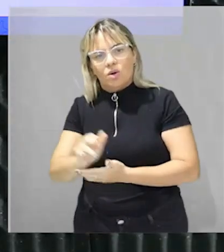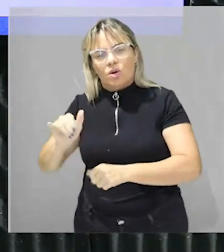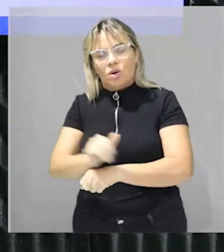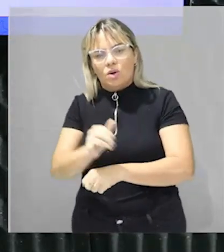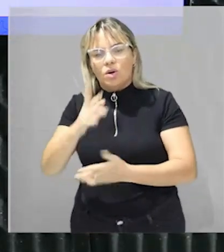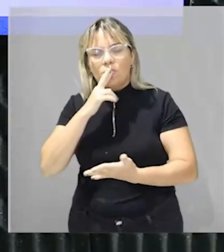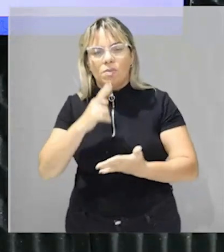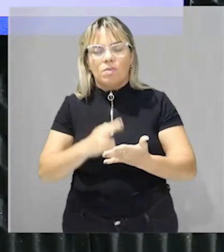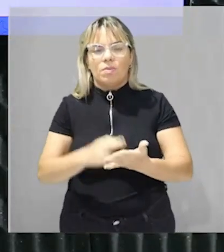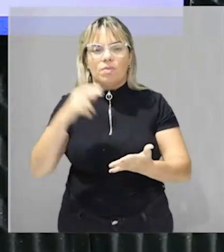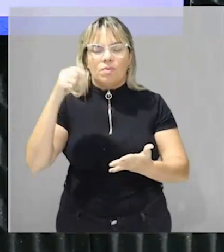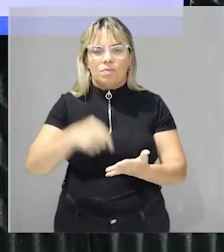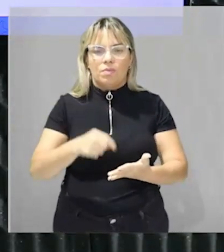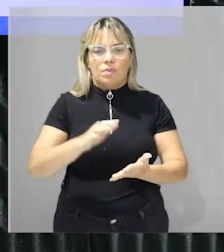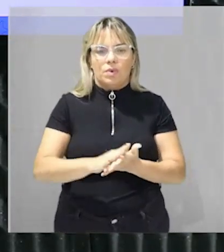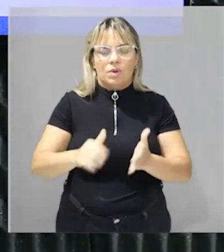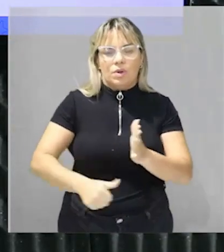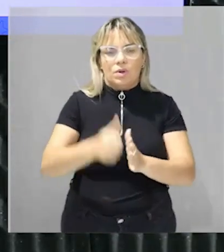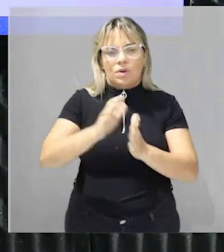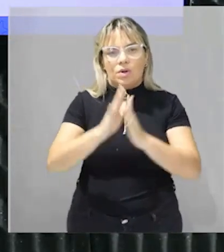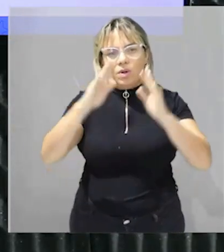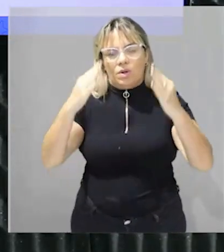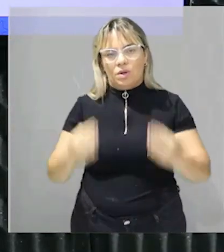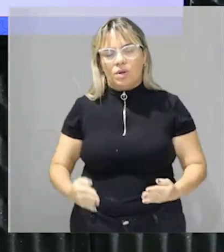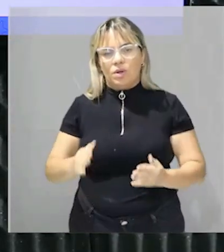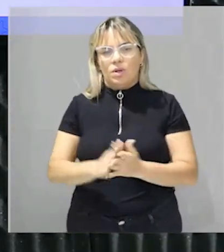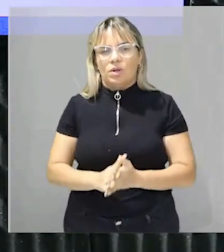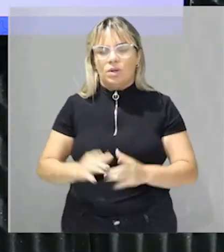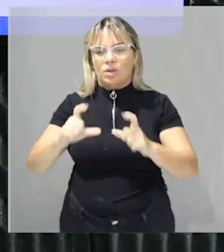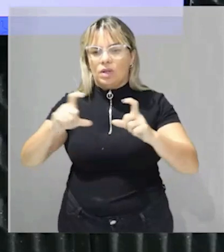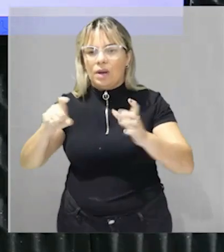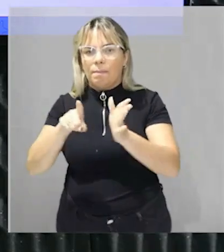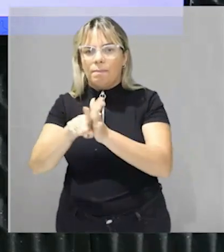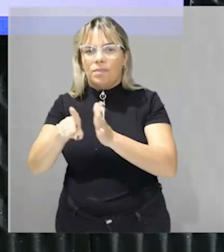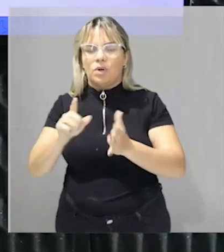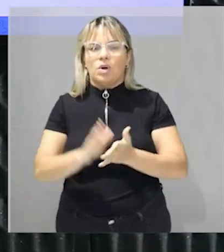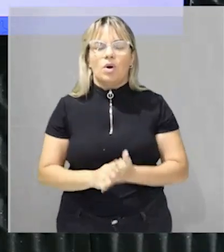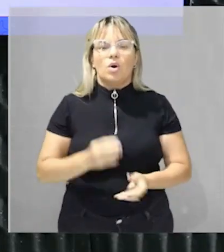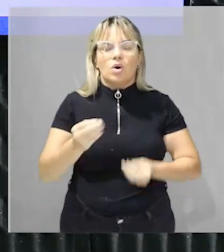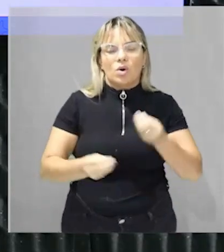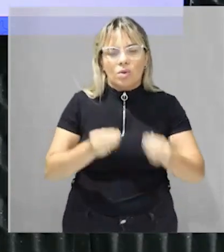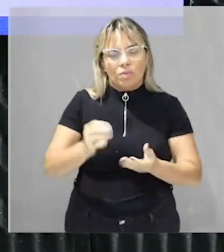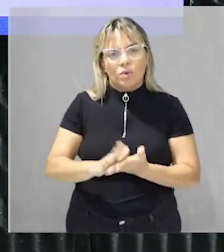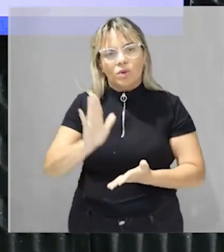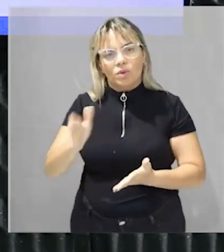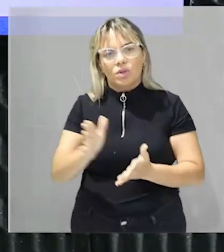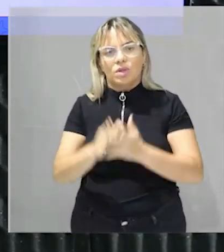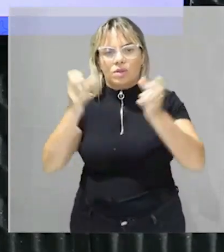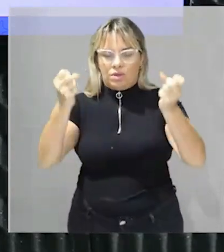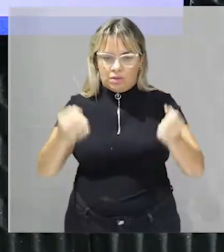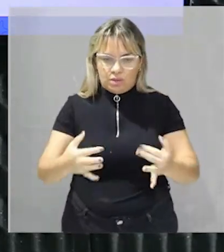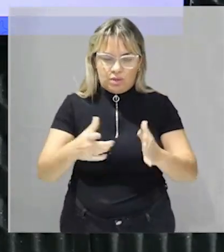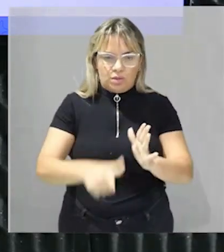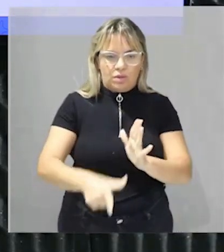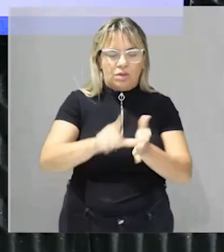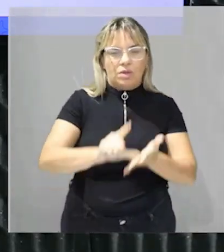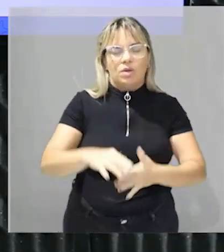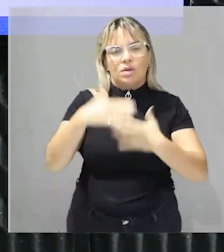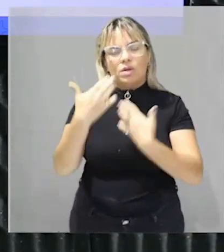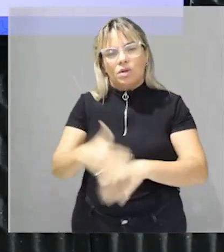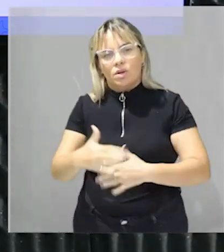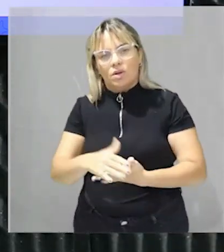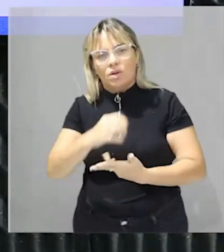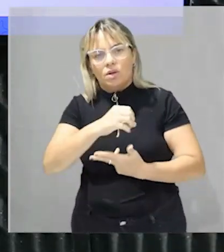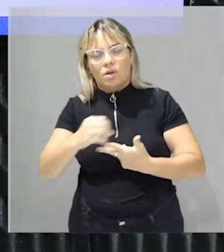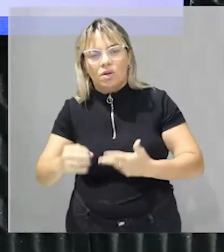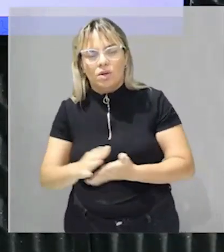resolução de questões que é primeiro a análise do comando como eu já te falei em aulas anteriores tanto a prova do Enem quanto a prova da UEMA ela possui